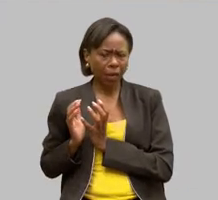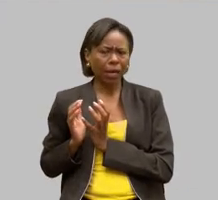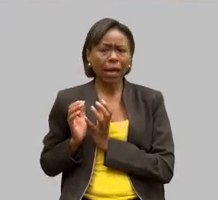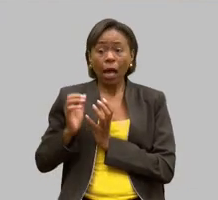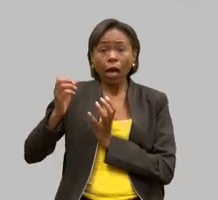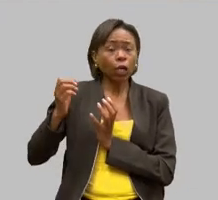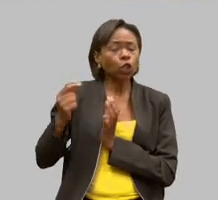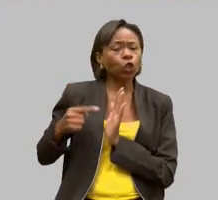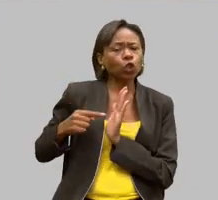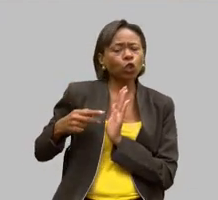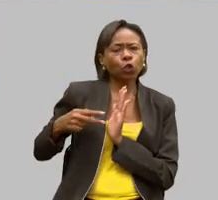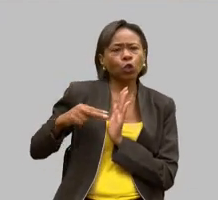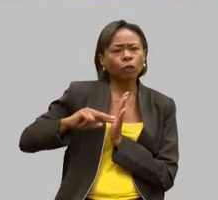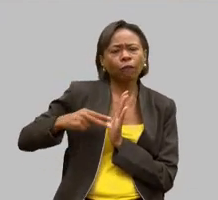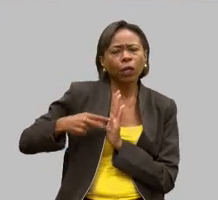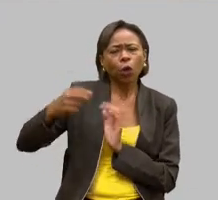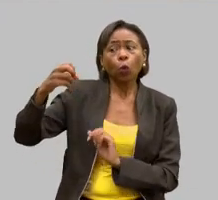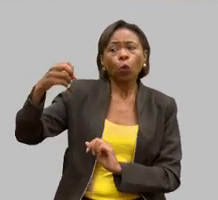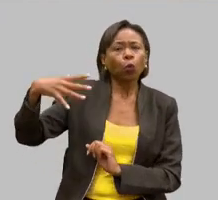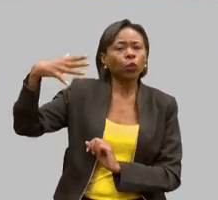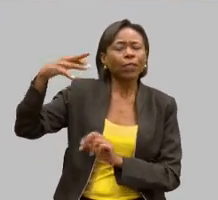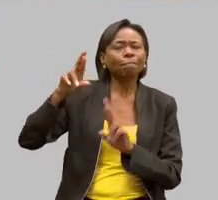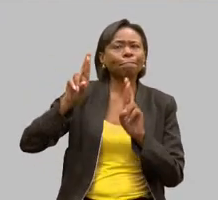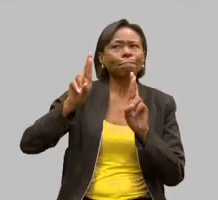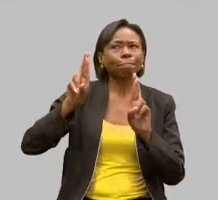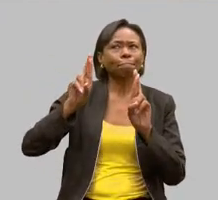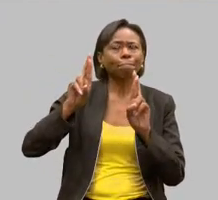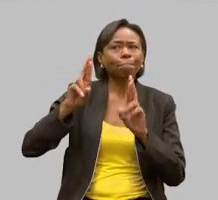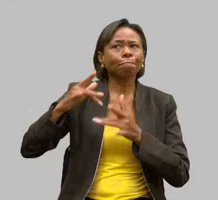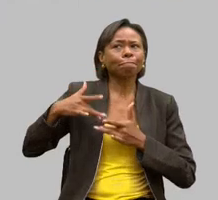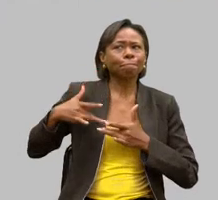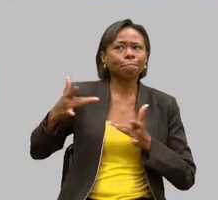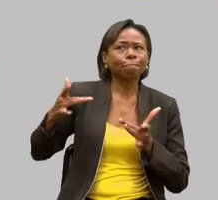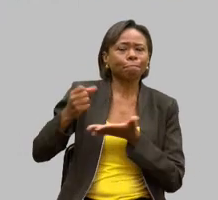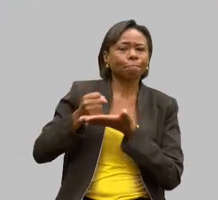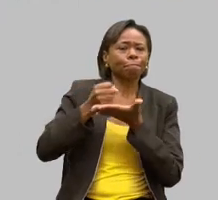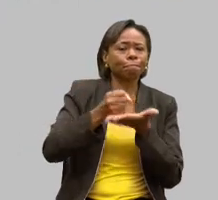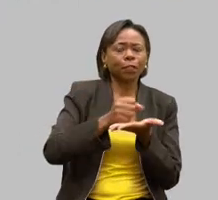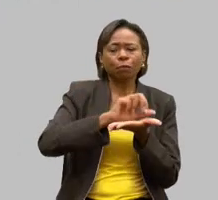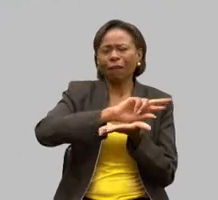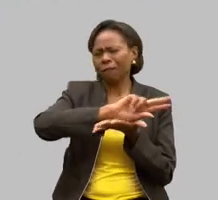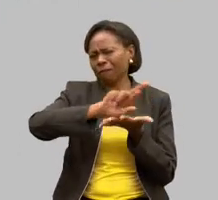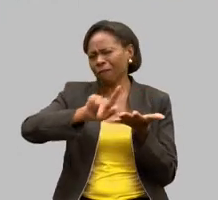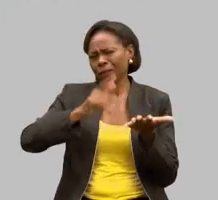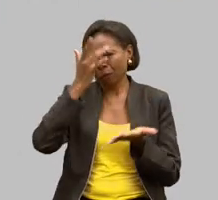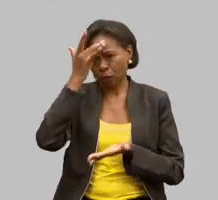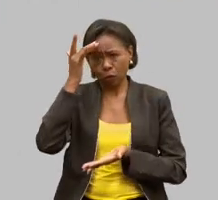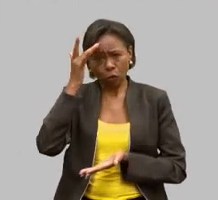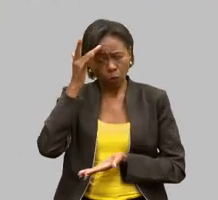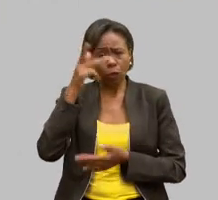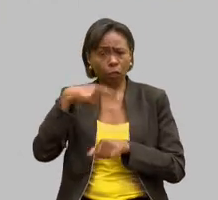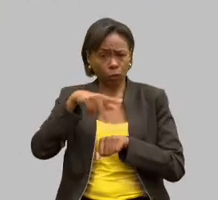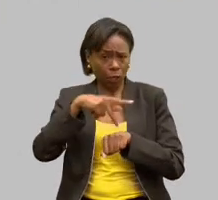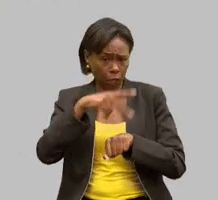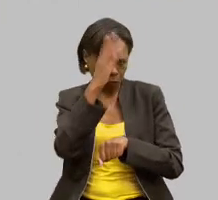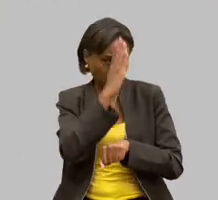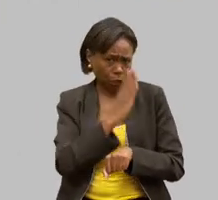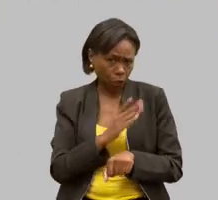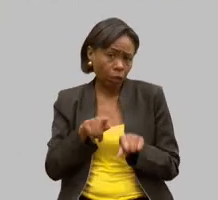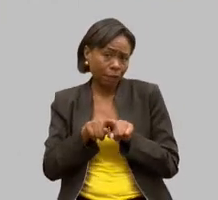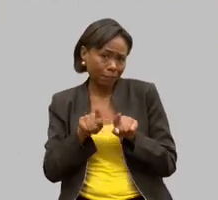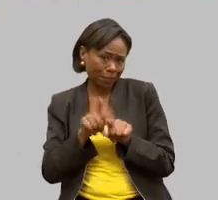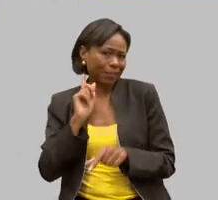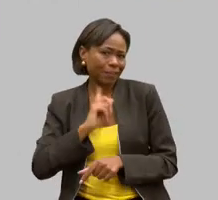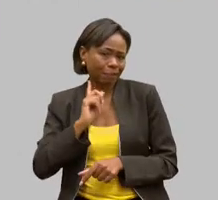solidariedade, meu caro presidente, para milhares de pessoas em todo o país, e aqui em Minas Gerais não é diferente. São instituições que